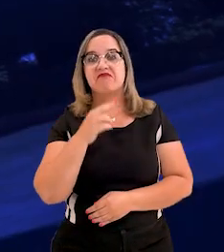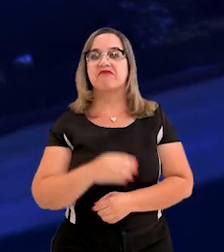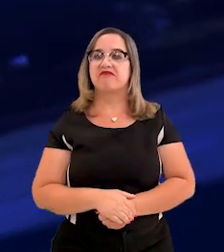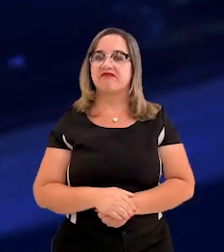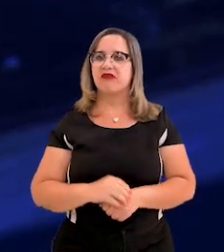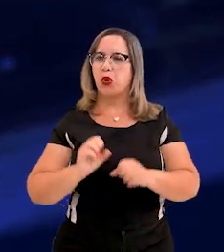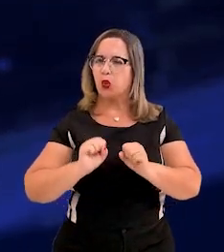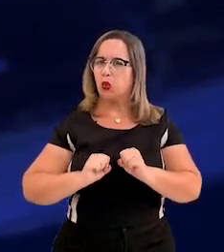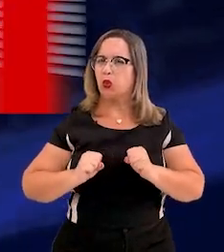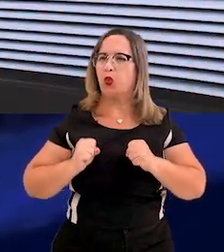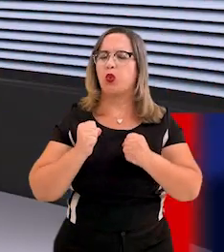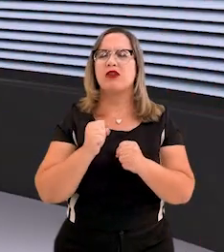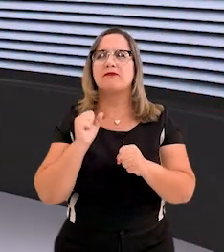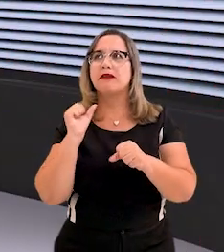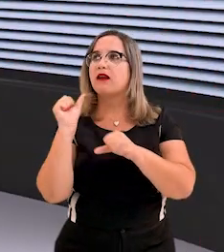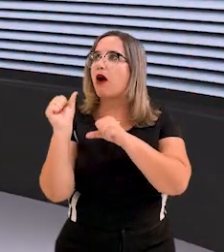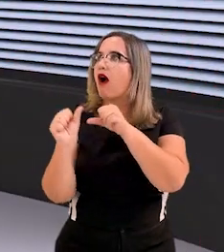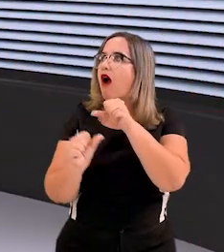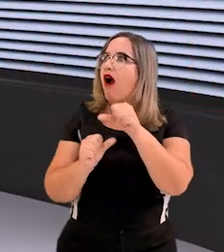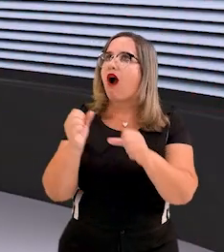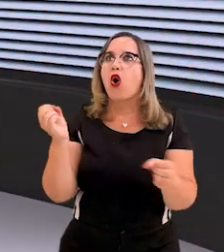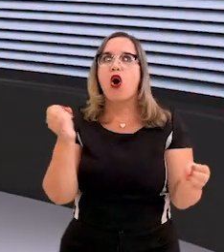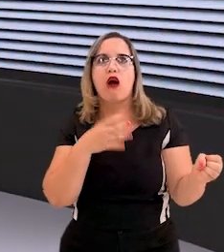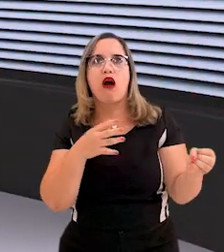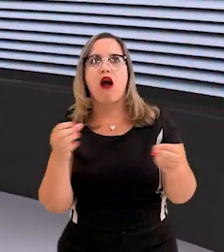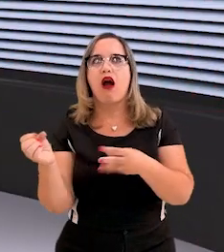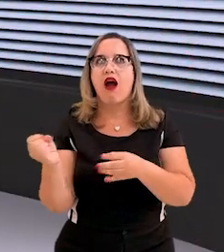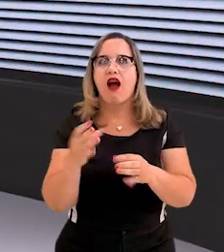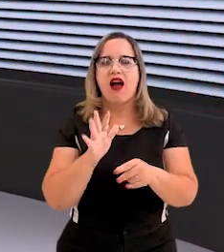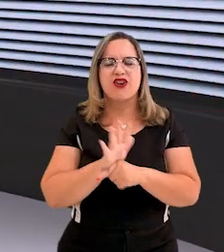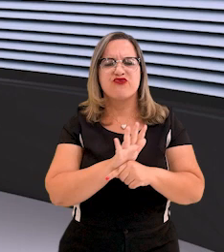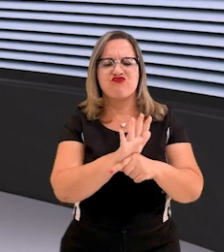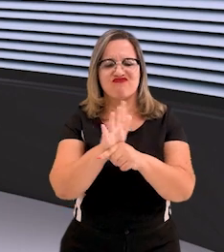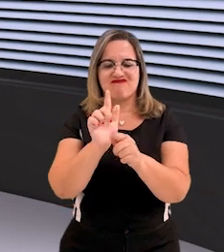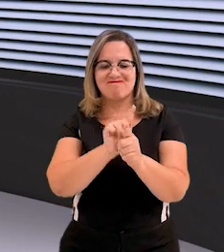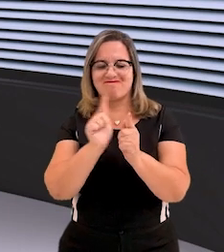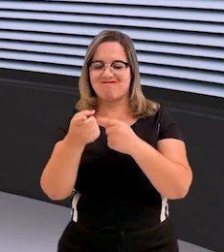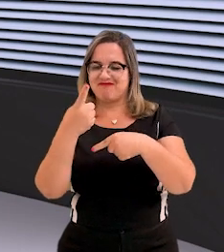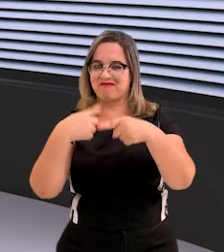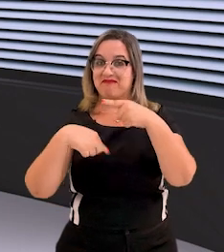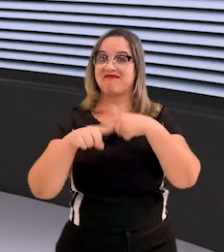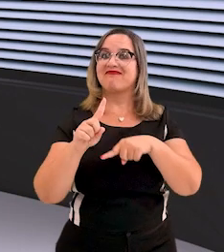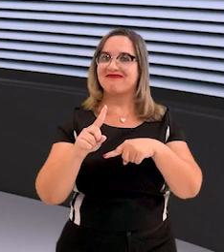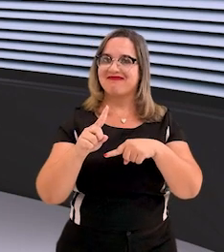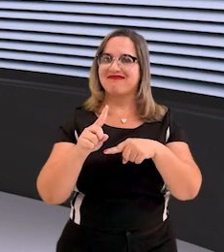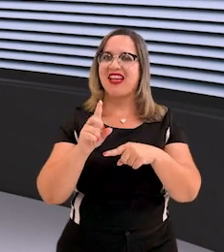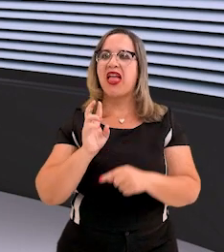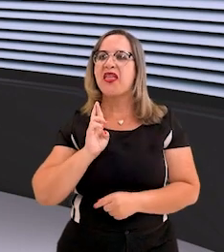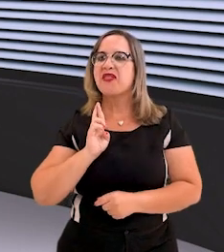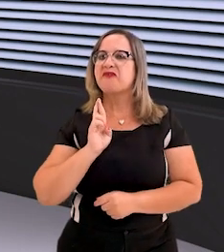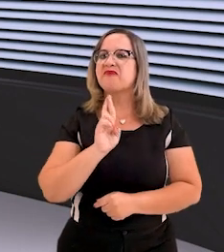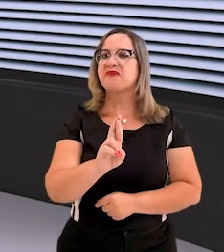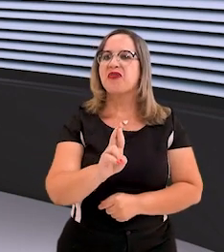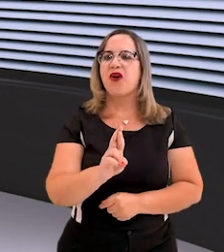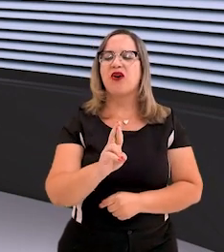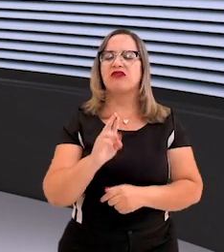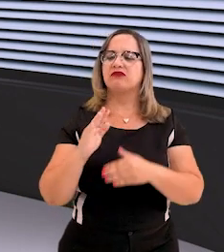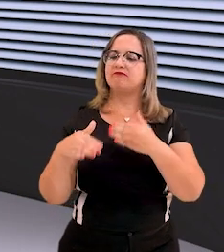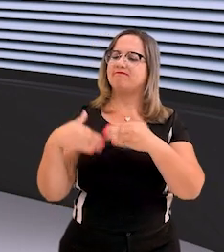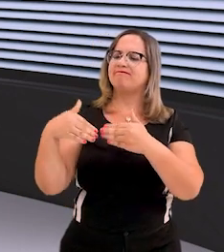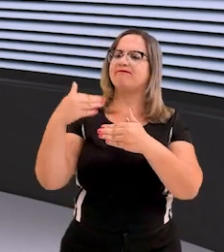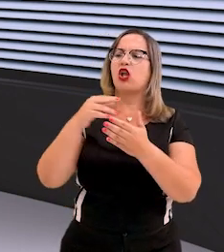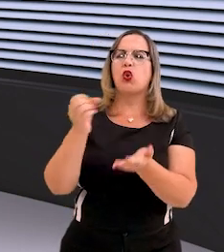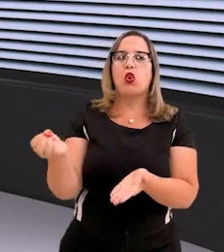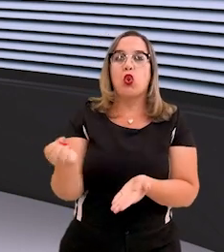O esforço para modernizar e tornar a gestão mais eficiente resultou ainda no